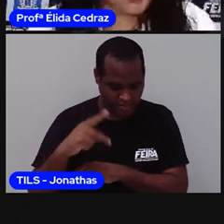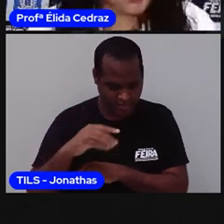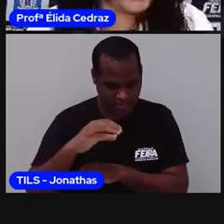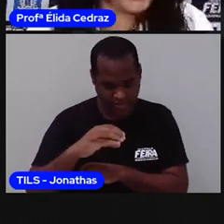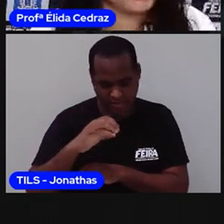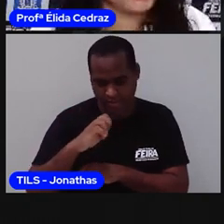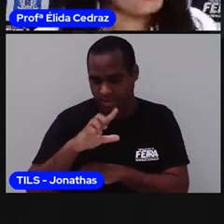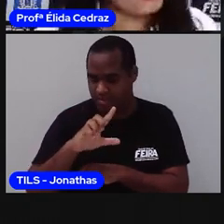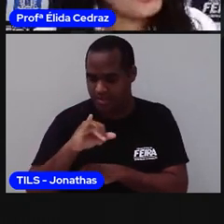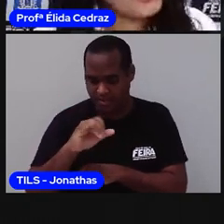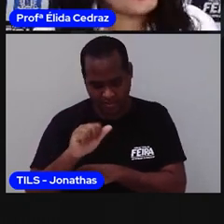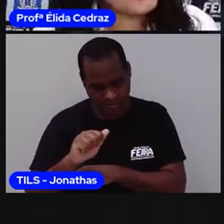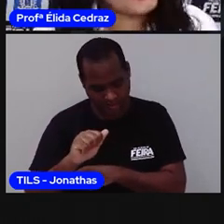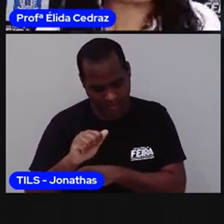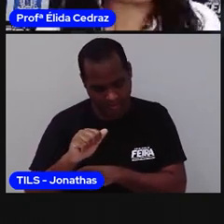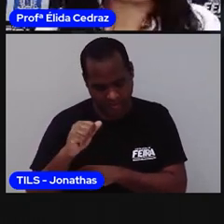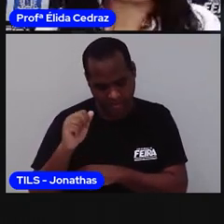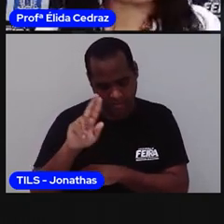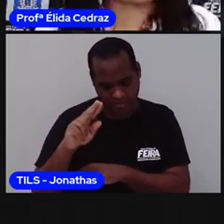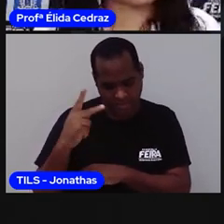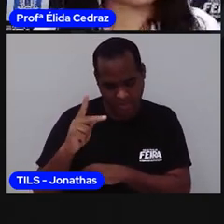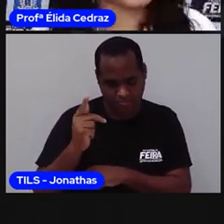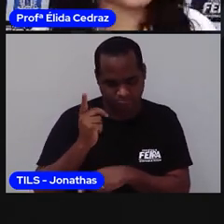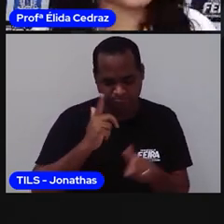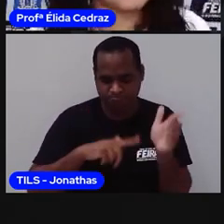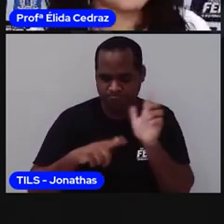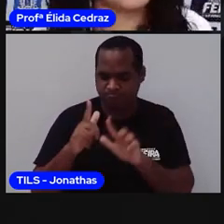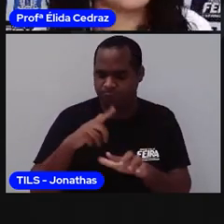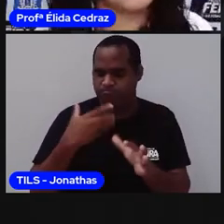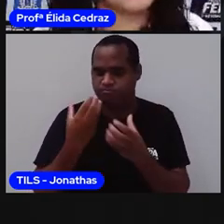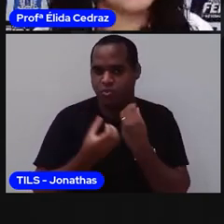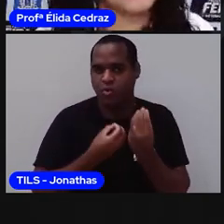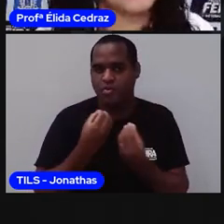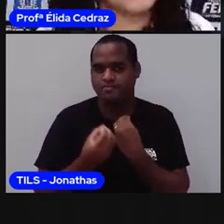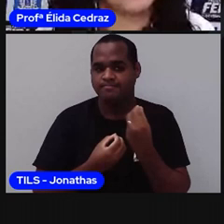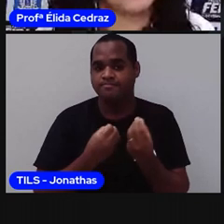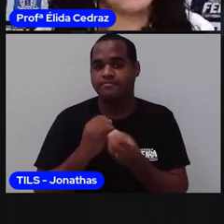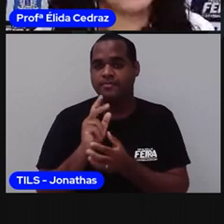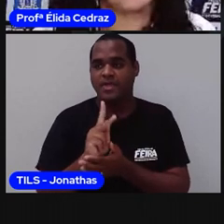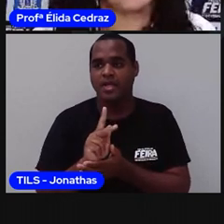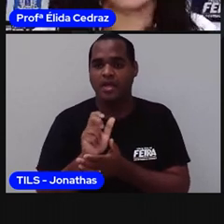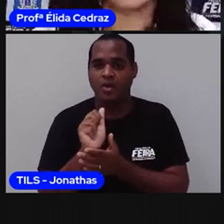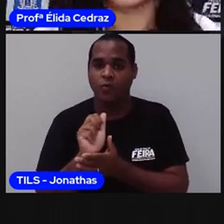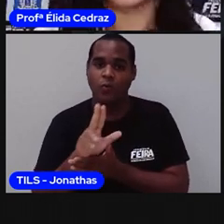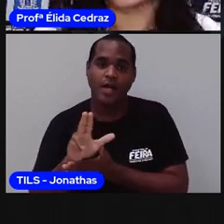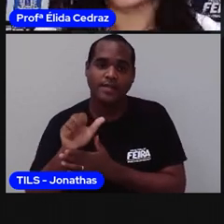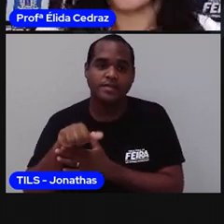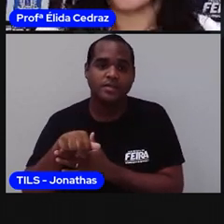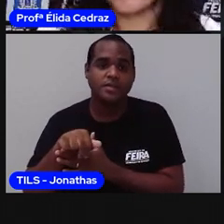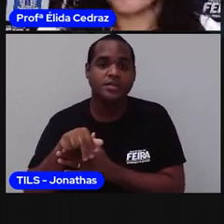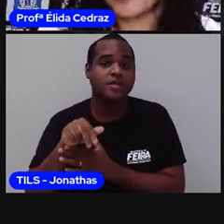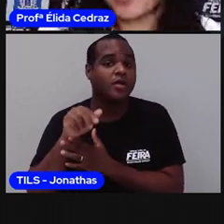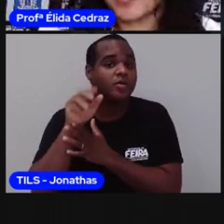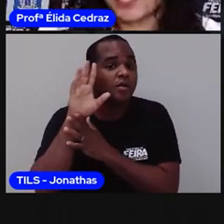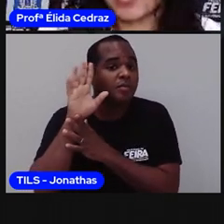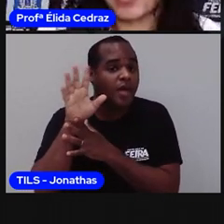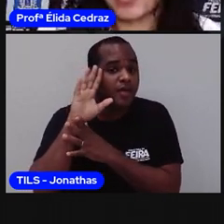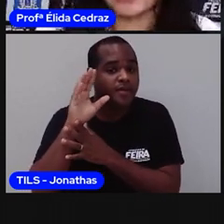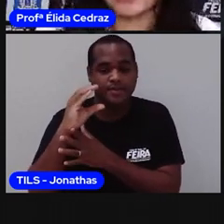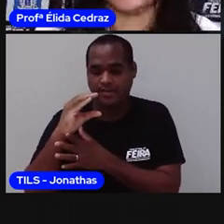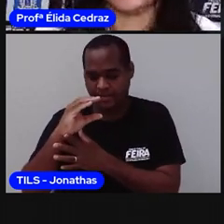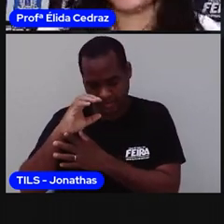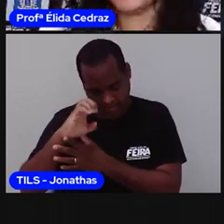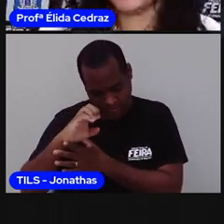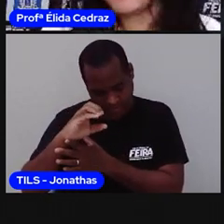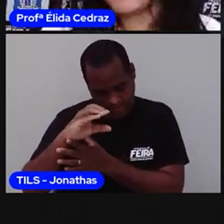vai completar o nome dele? Pensa aí, direitinho. O nome de Cecília